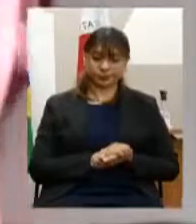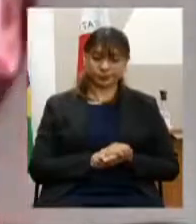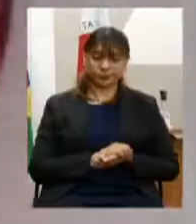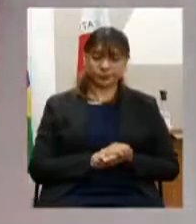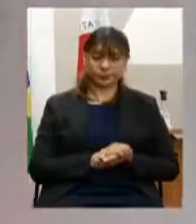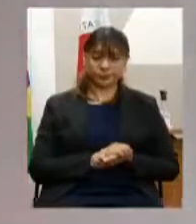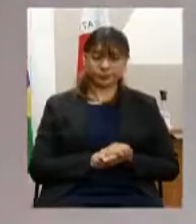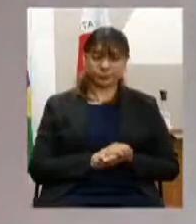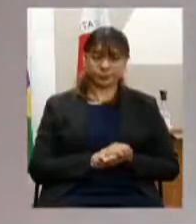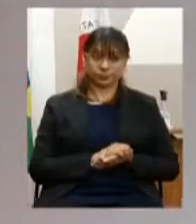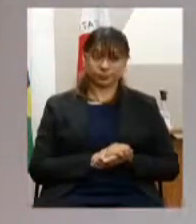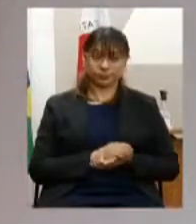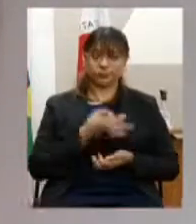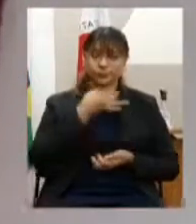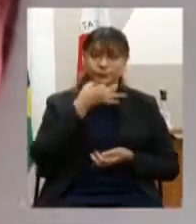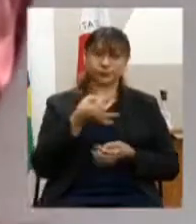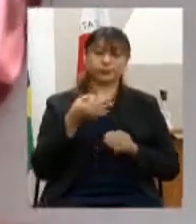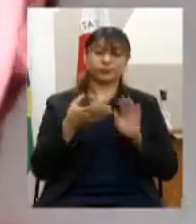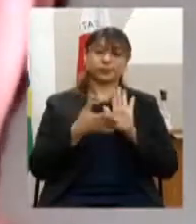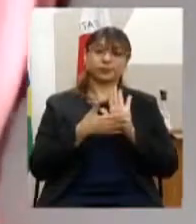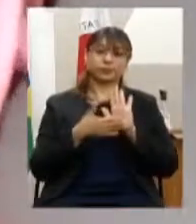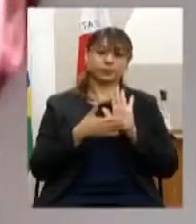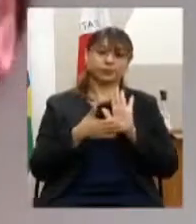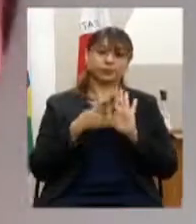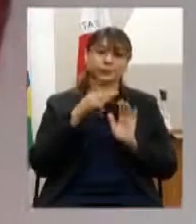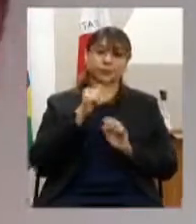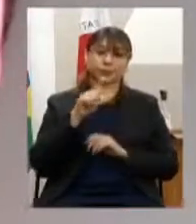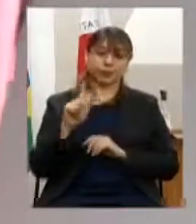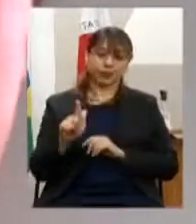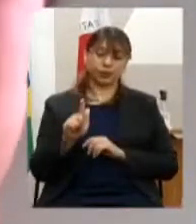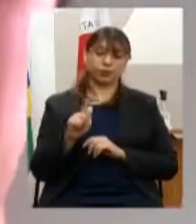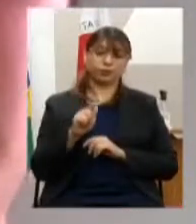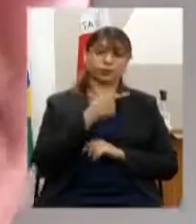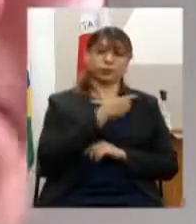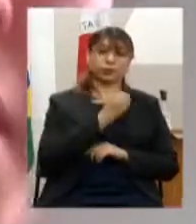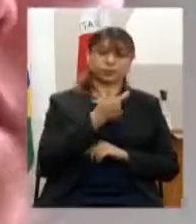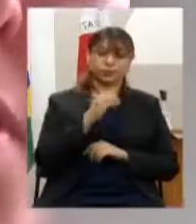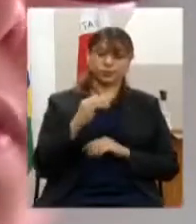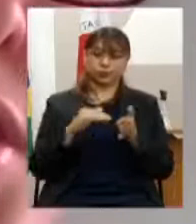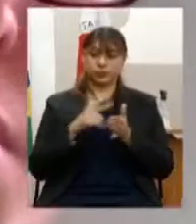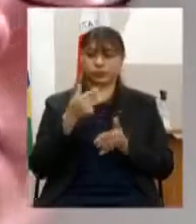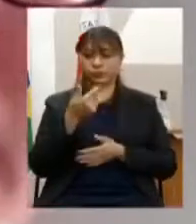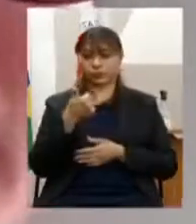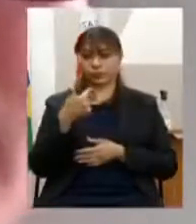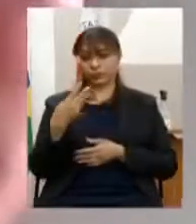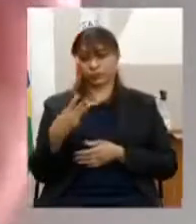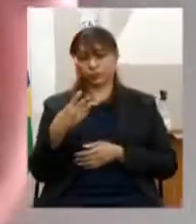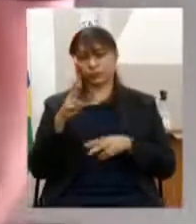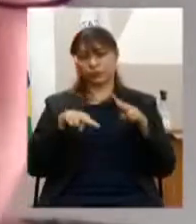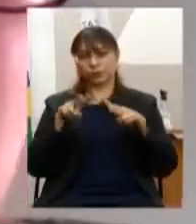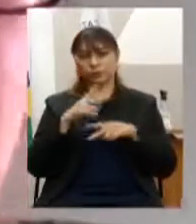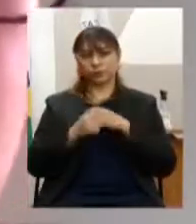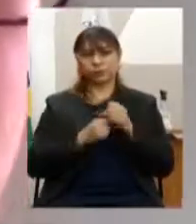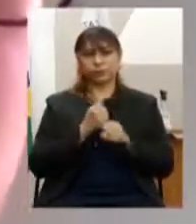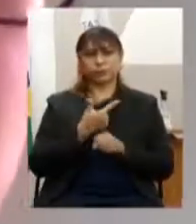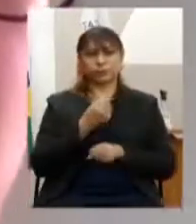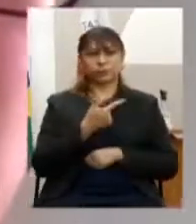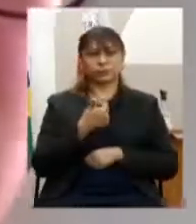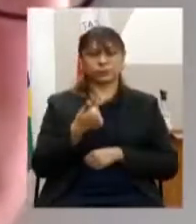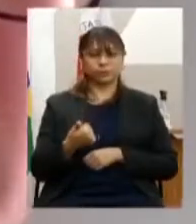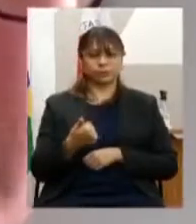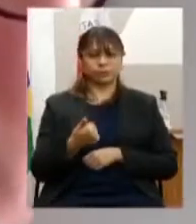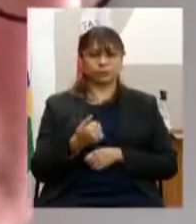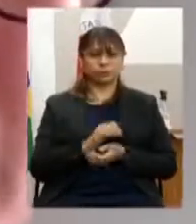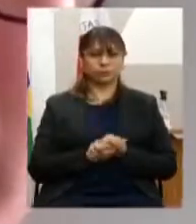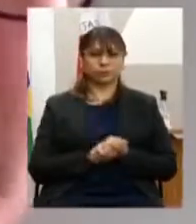sugestões de alteração no PPAG 2020 e 2023 revisão para 2021 e de recomendações ao poder executivo